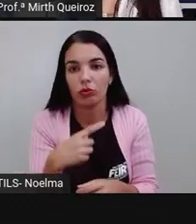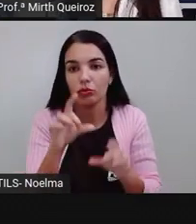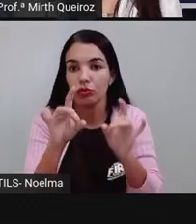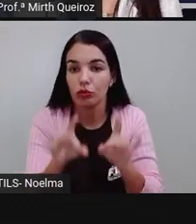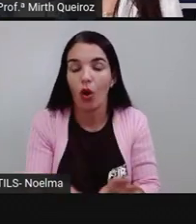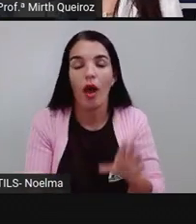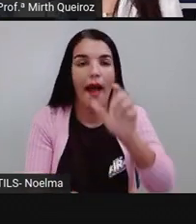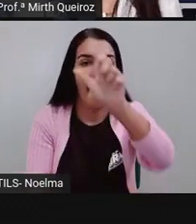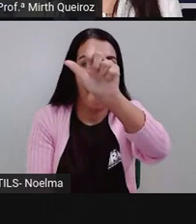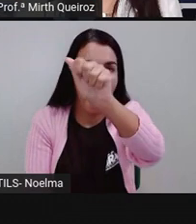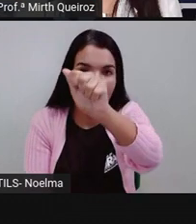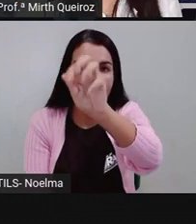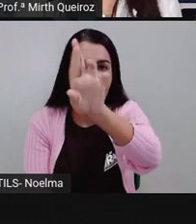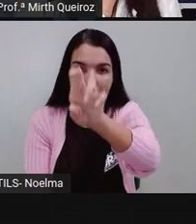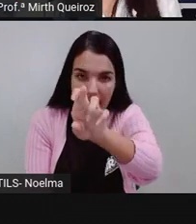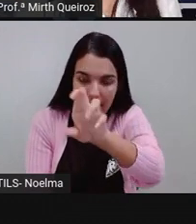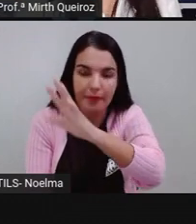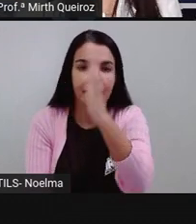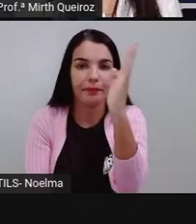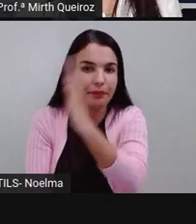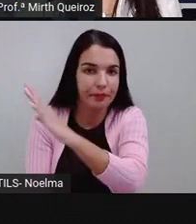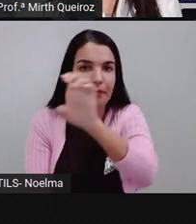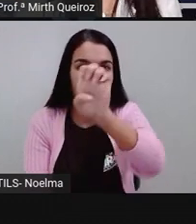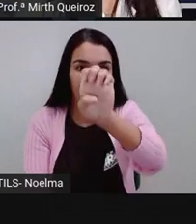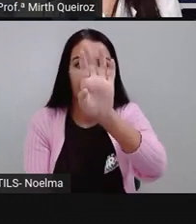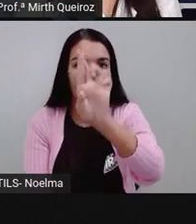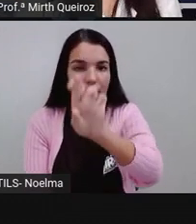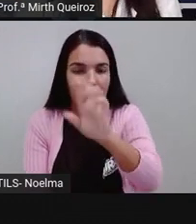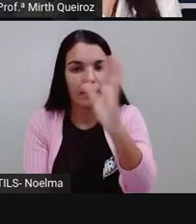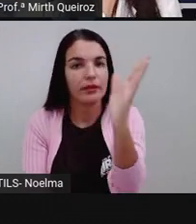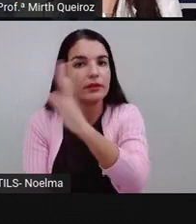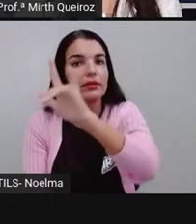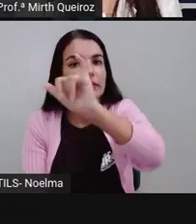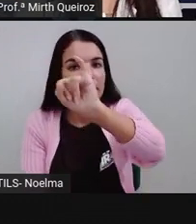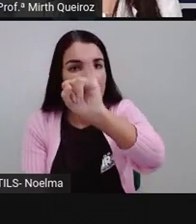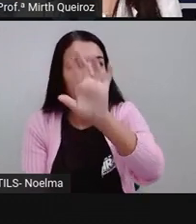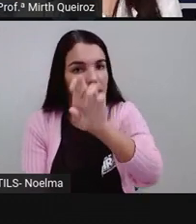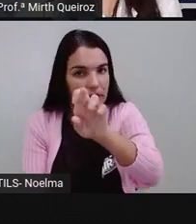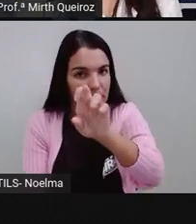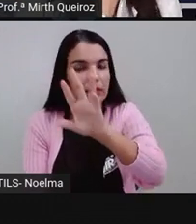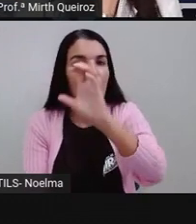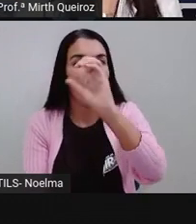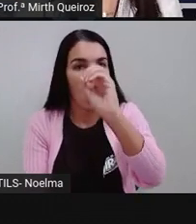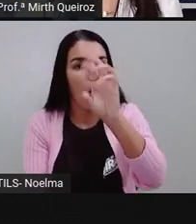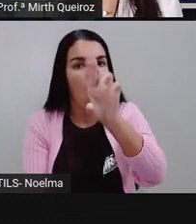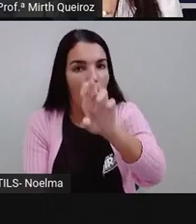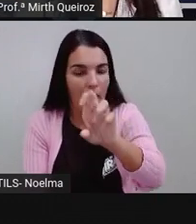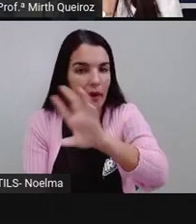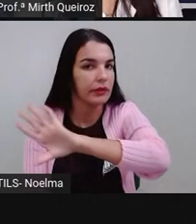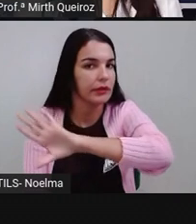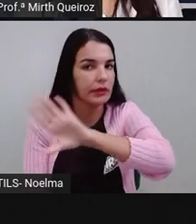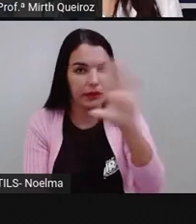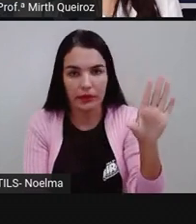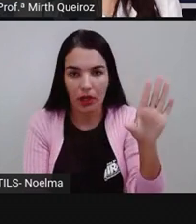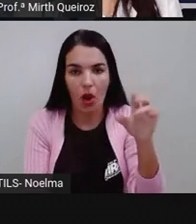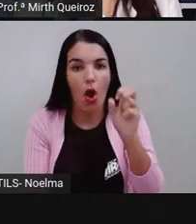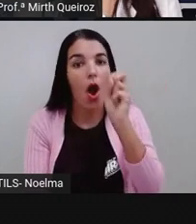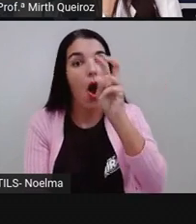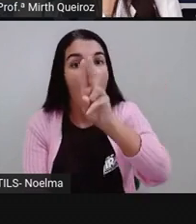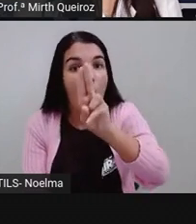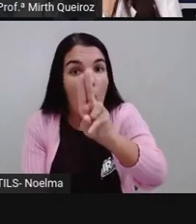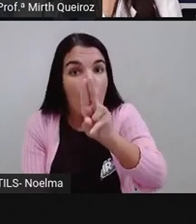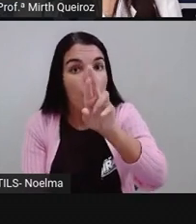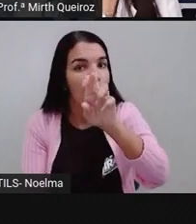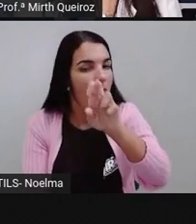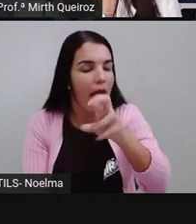terminados em AR, ER, IR e OR, certo?